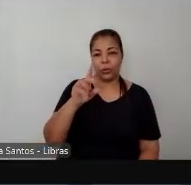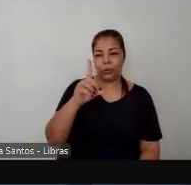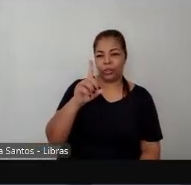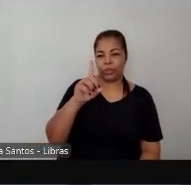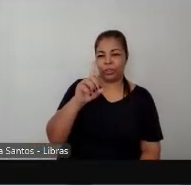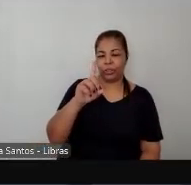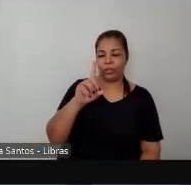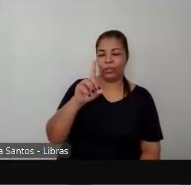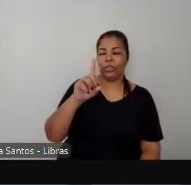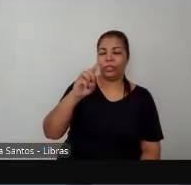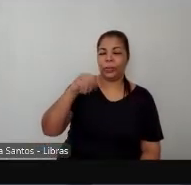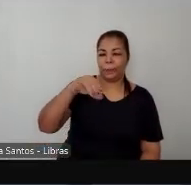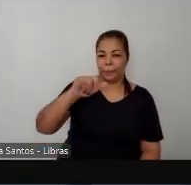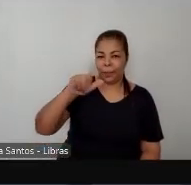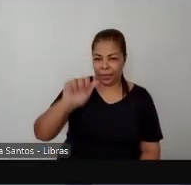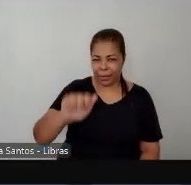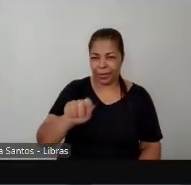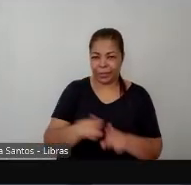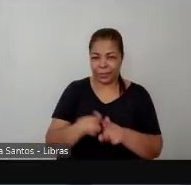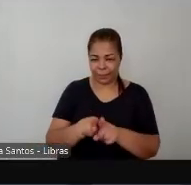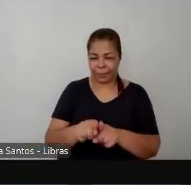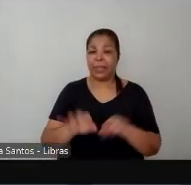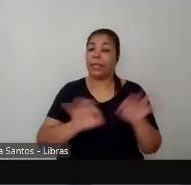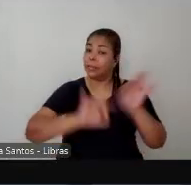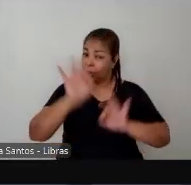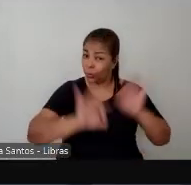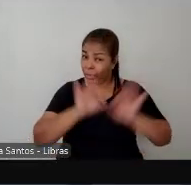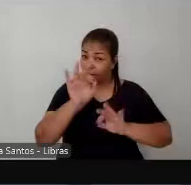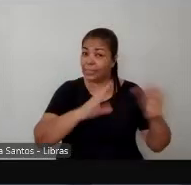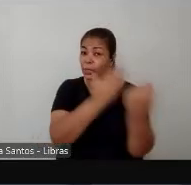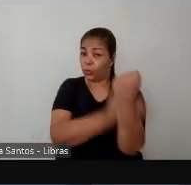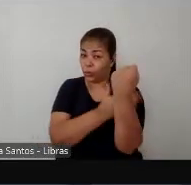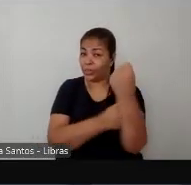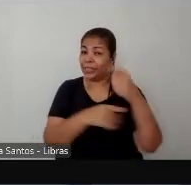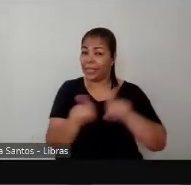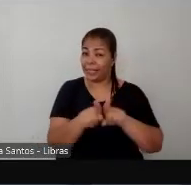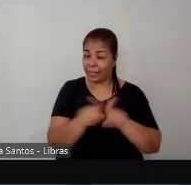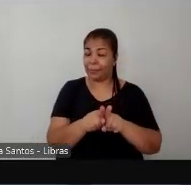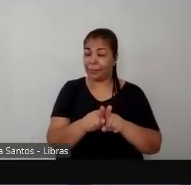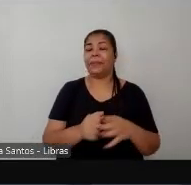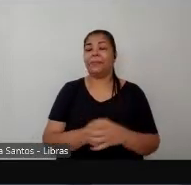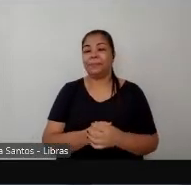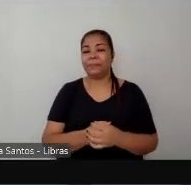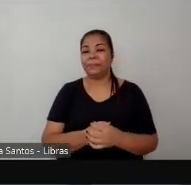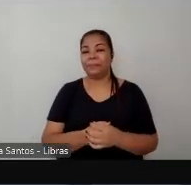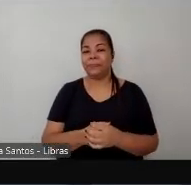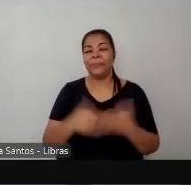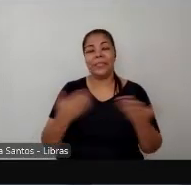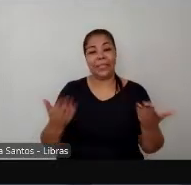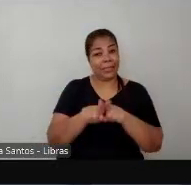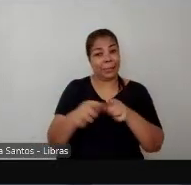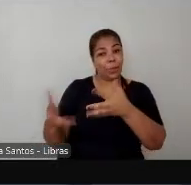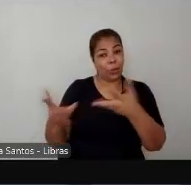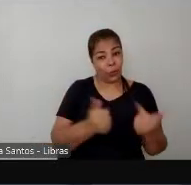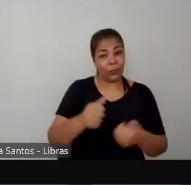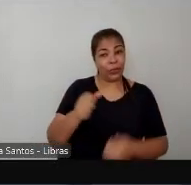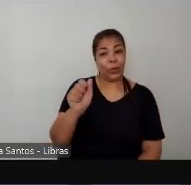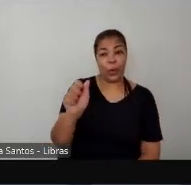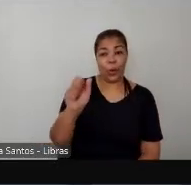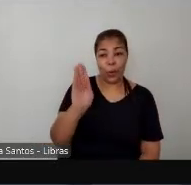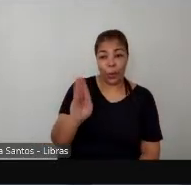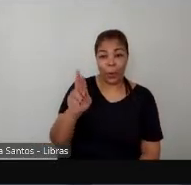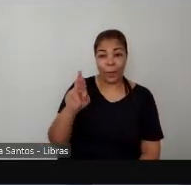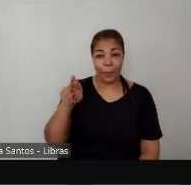e estão na organização do dossiê e que a professora Cristina que inclusive fez a ponte para o Bruno estar aqui conosco hoje legal